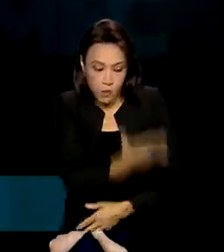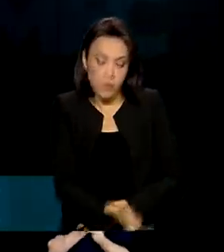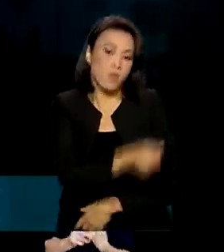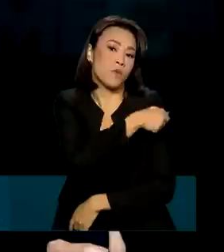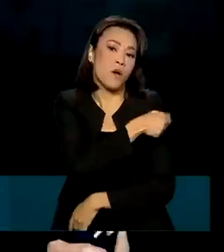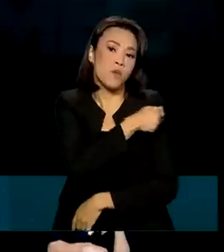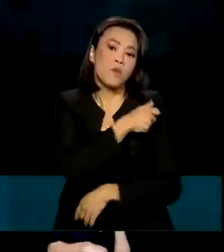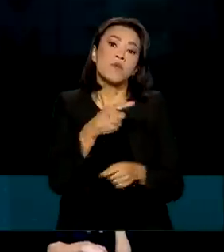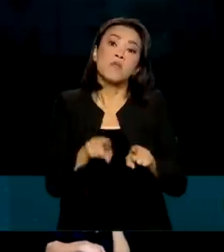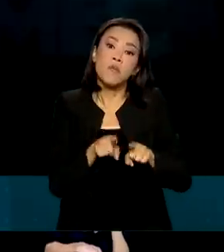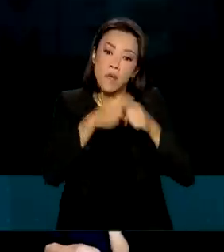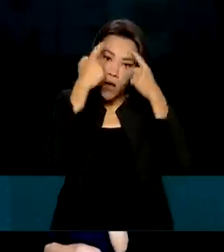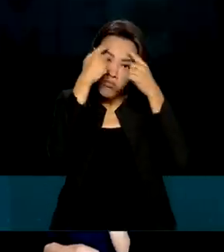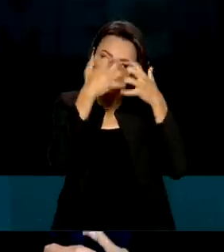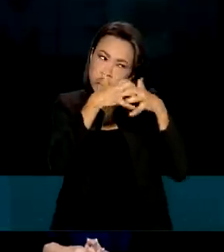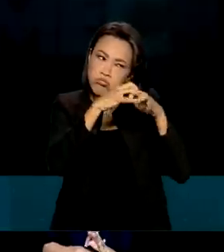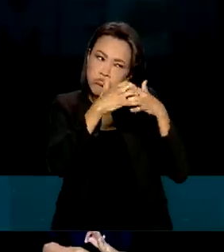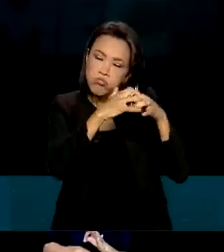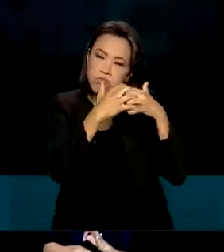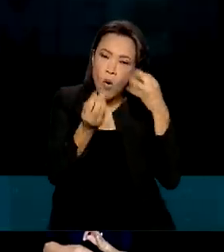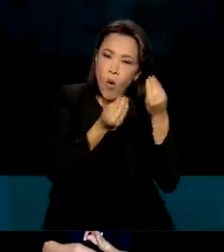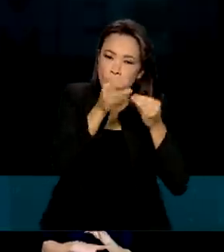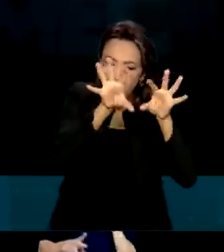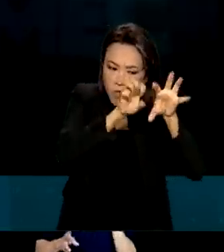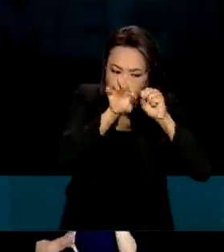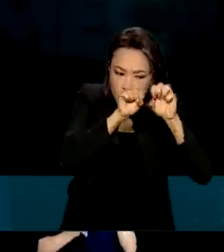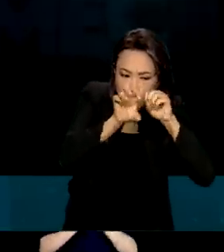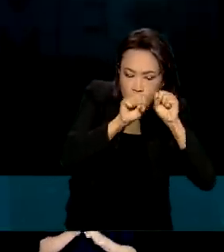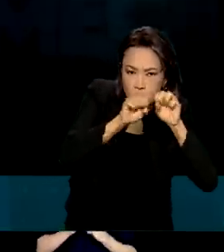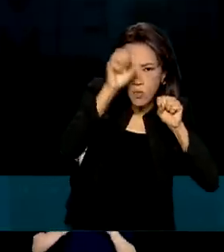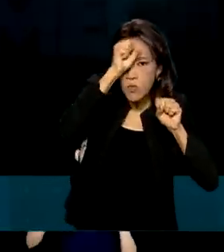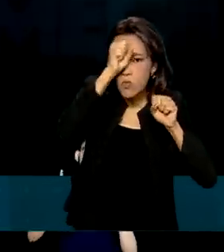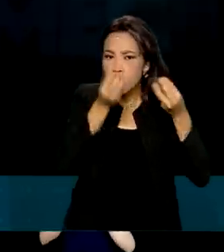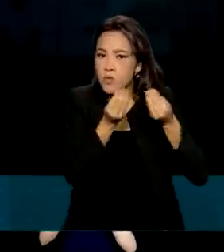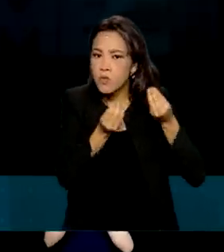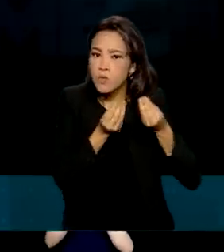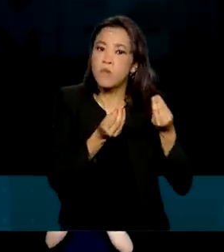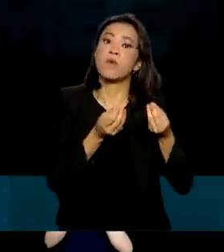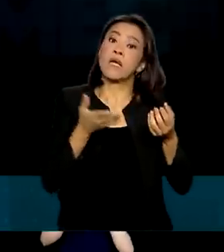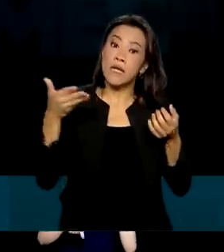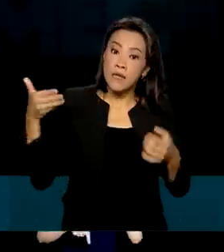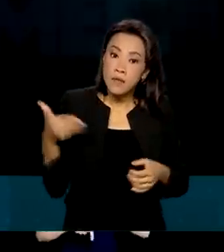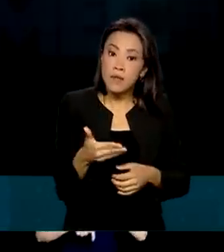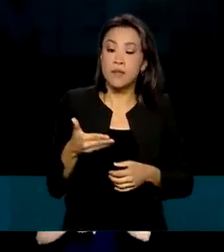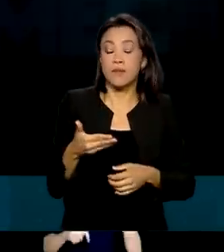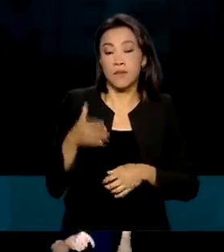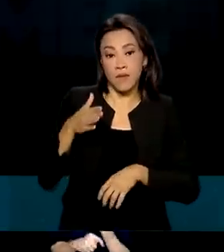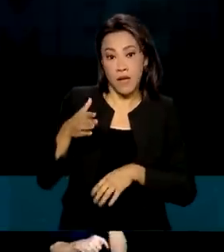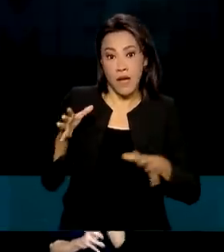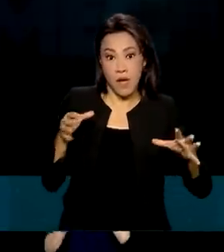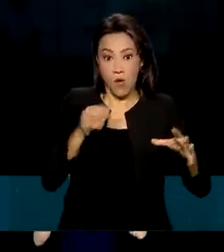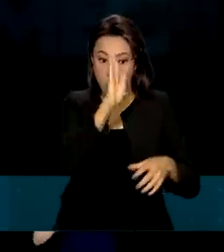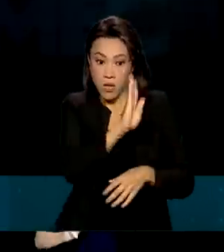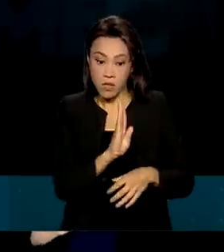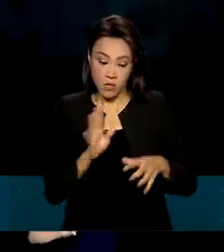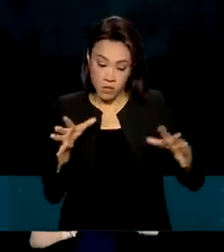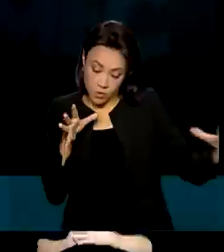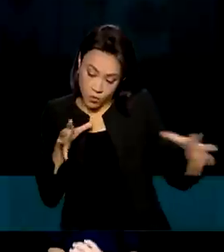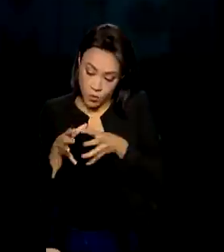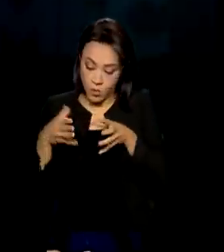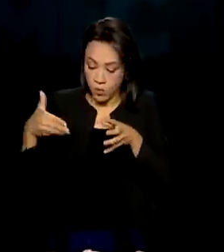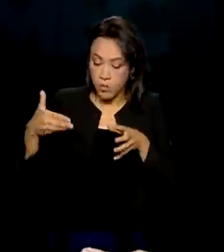-cognitivo. Certamente, essa adesão também entra num momento muito importante da educação, que